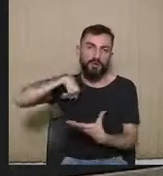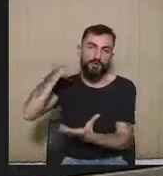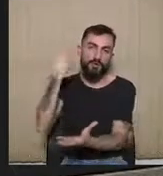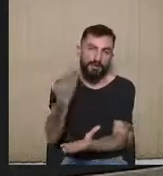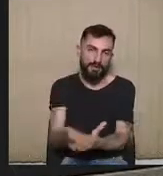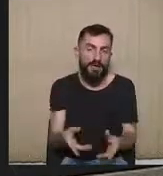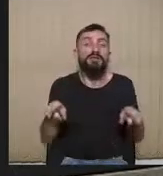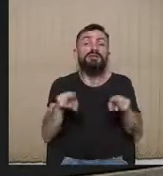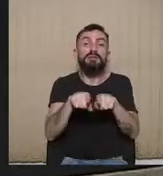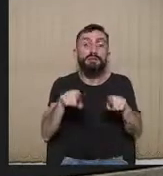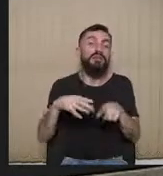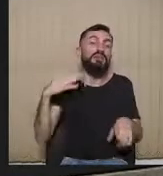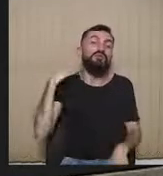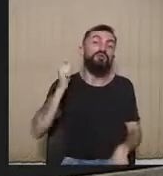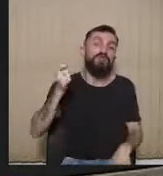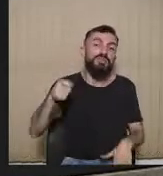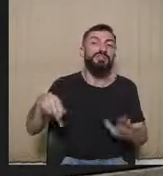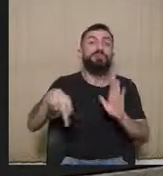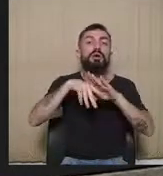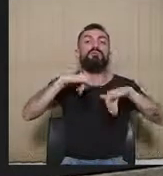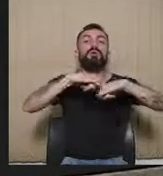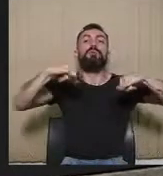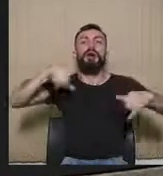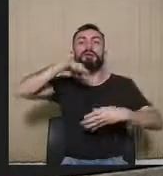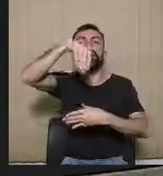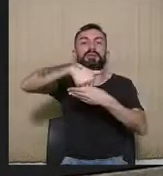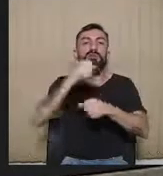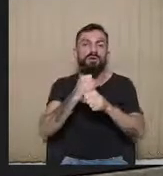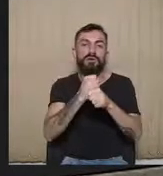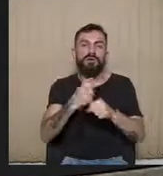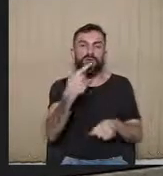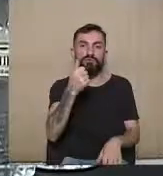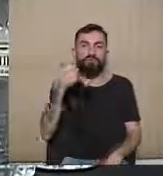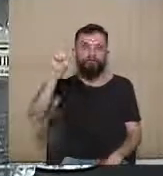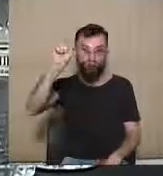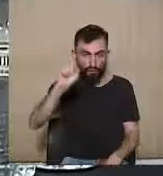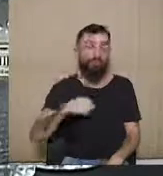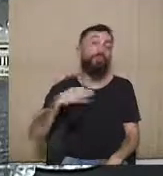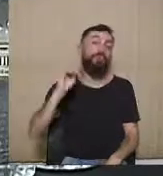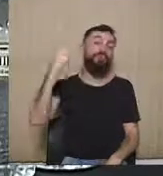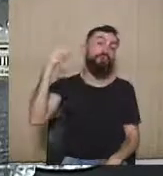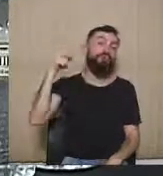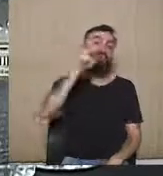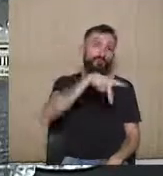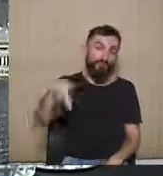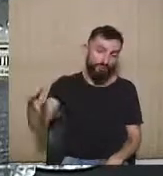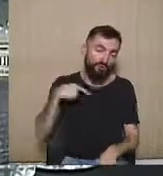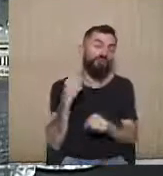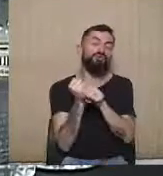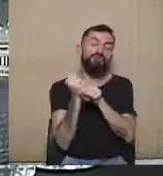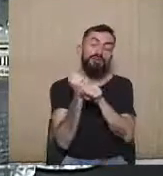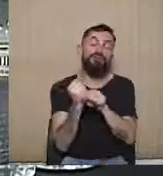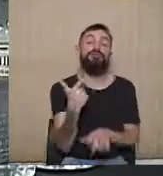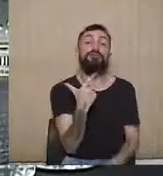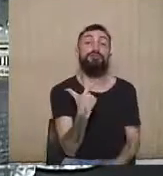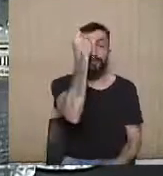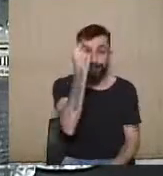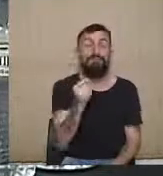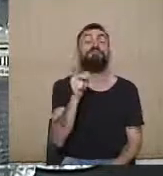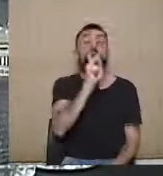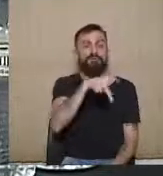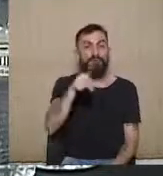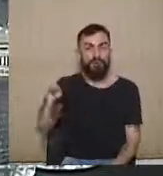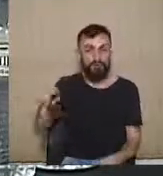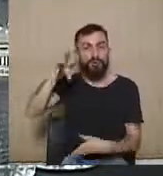propaganda eleitoral em 2018. Foi professor durante 20 anos, tendo lecionado na